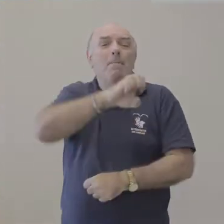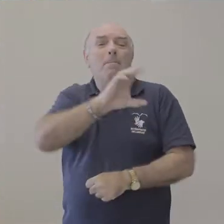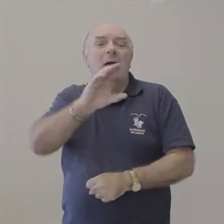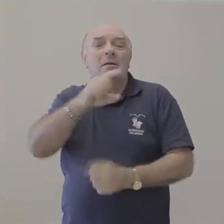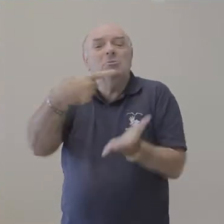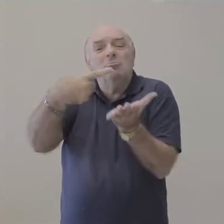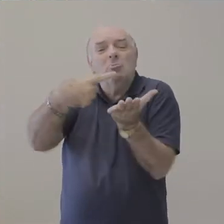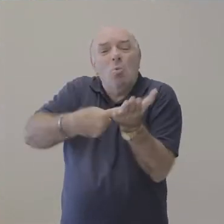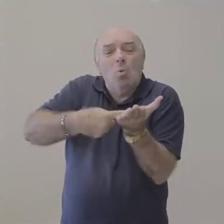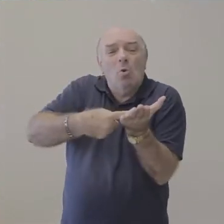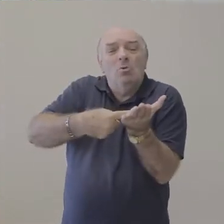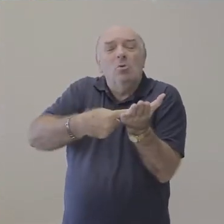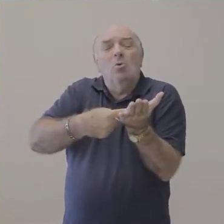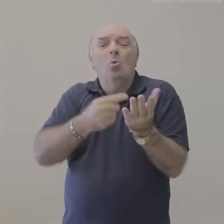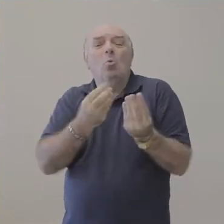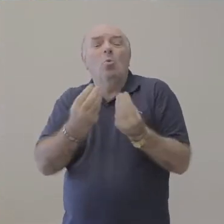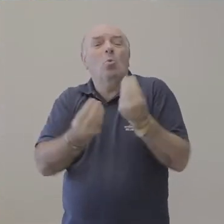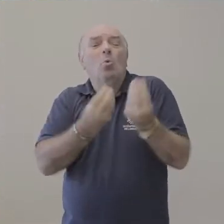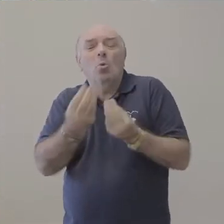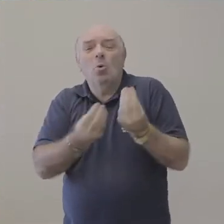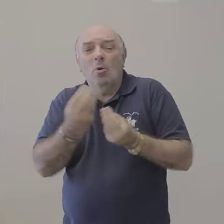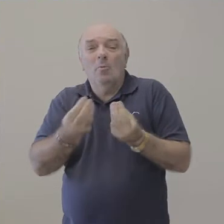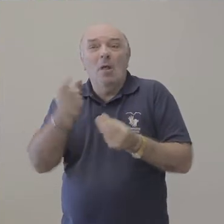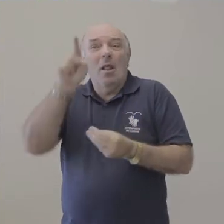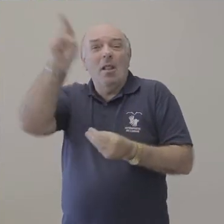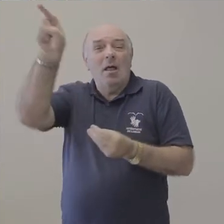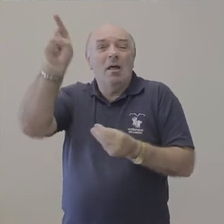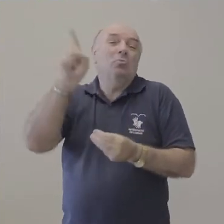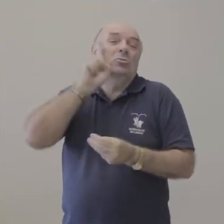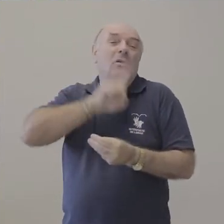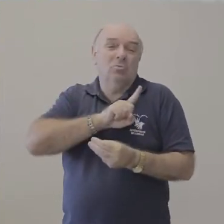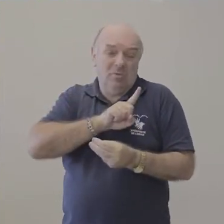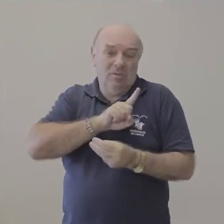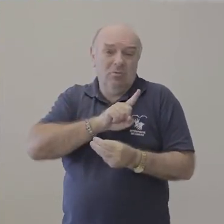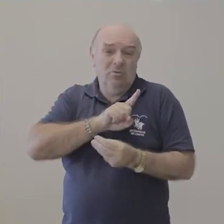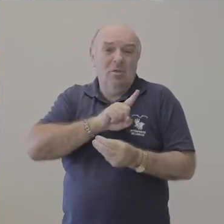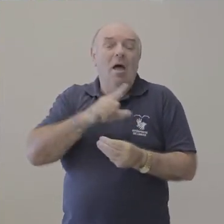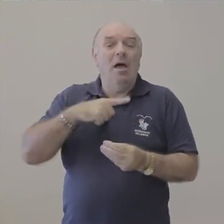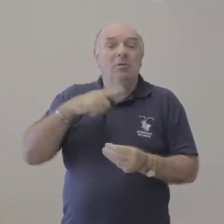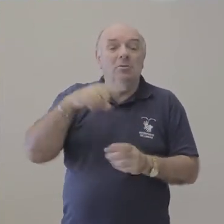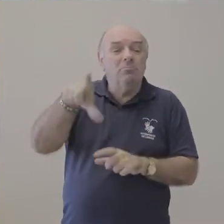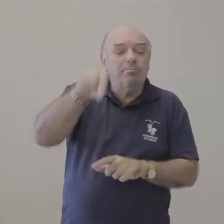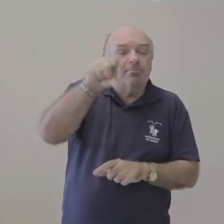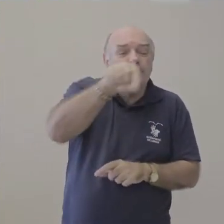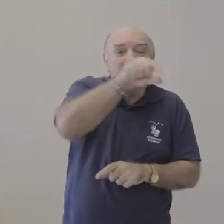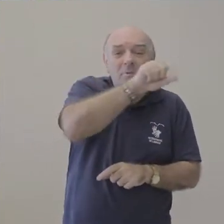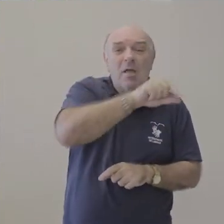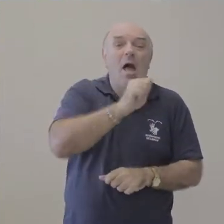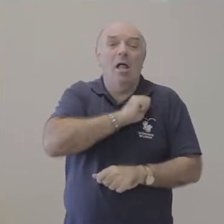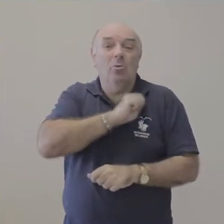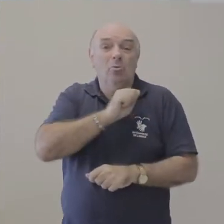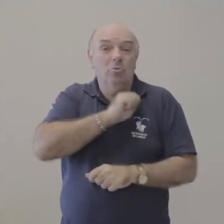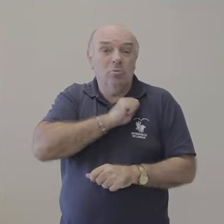acordo com uma organização, uma instituição norte-americana. E aí havia uma seleção dos alunos do último ano